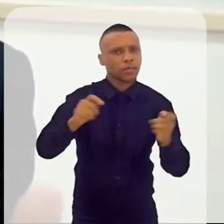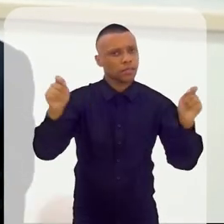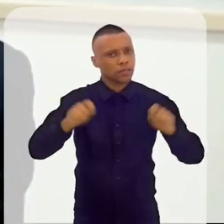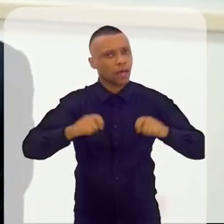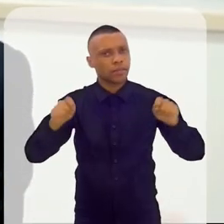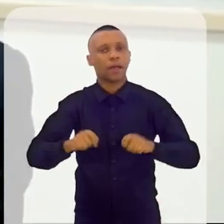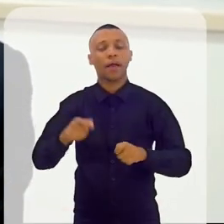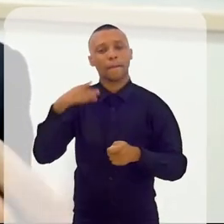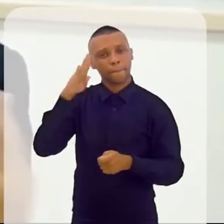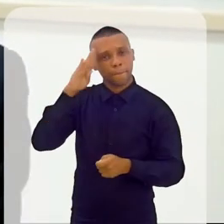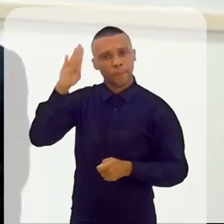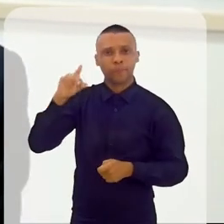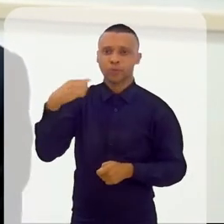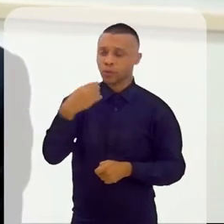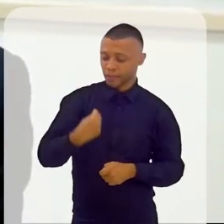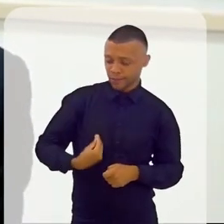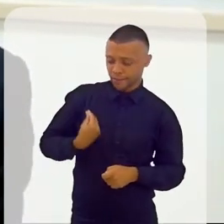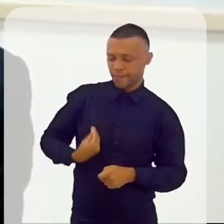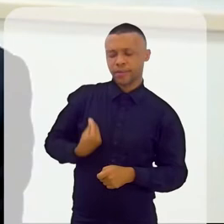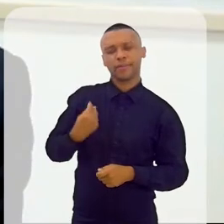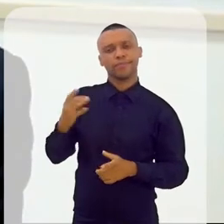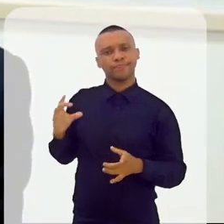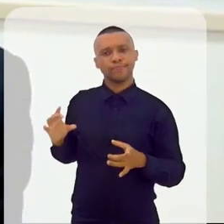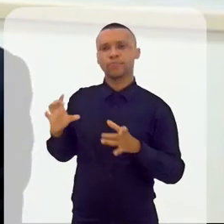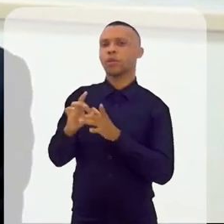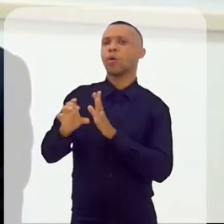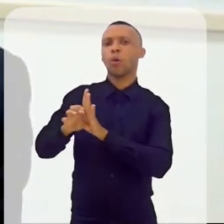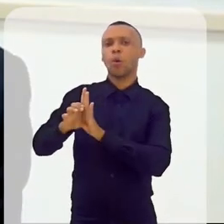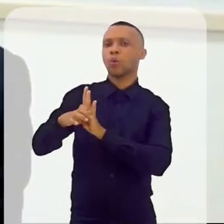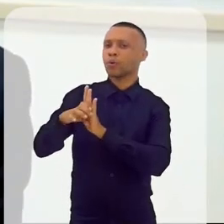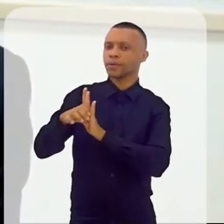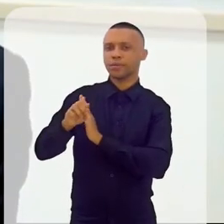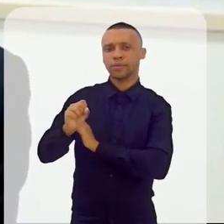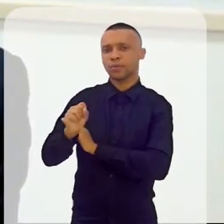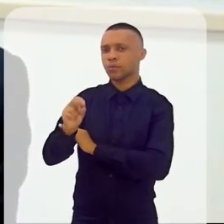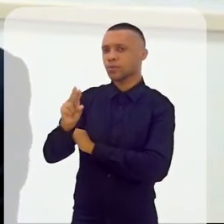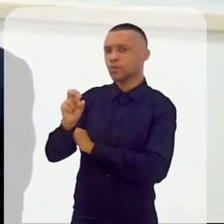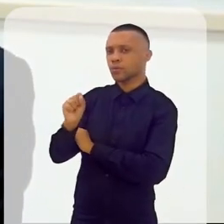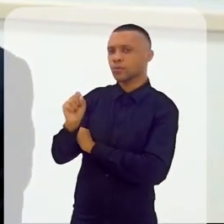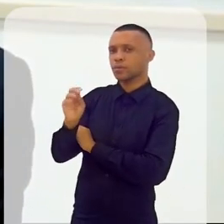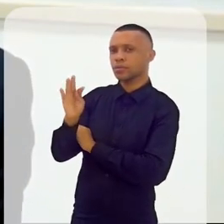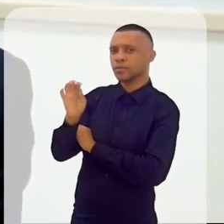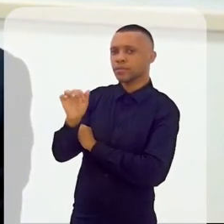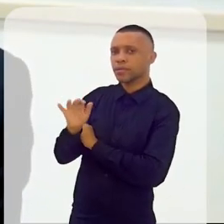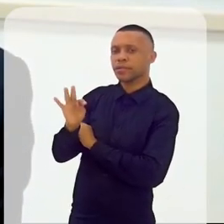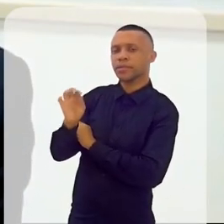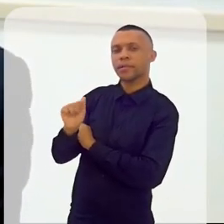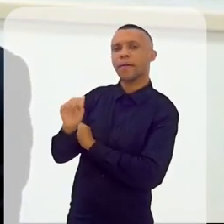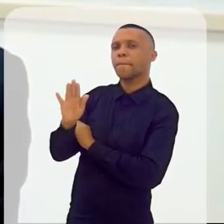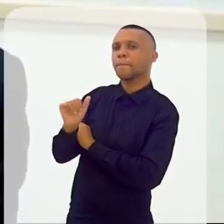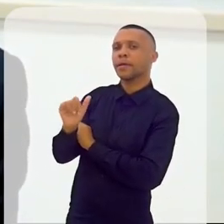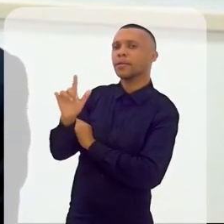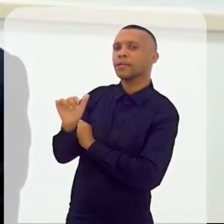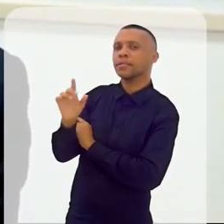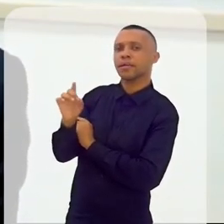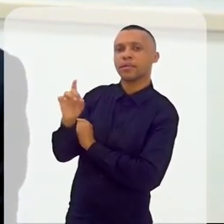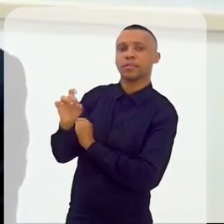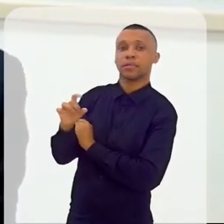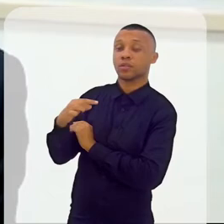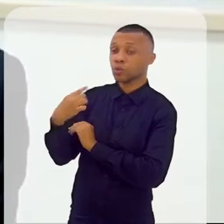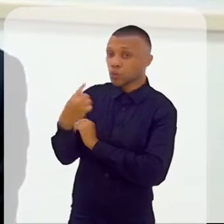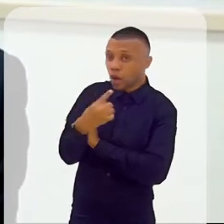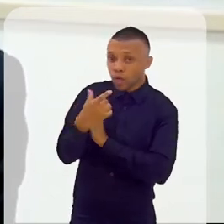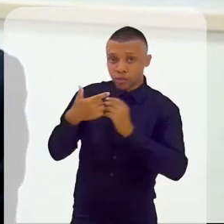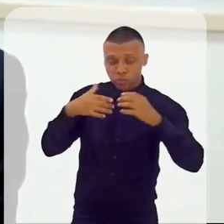e, principalmente, na nossa própria vida. É isso aí, porque essa é a transformação ideal. Quando nós,